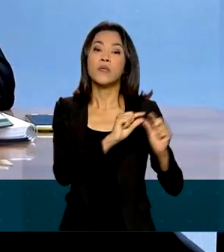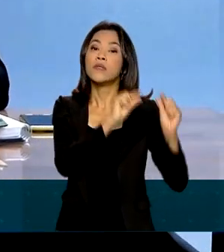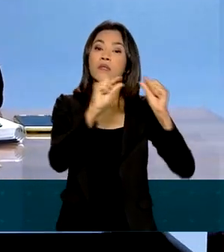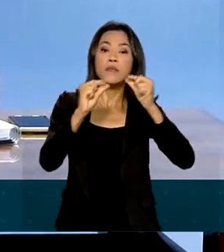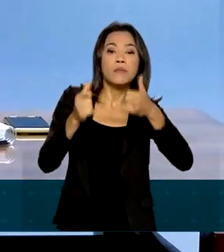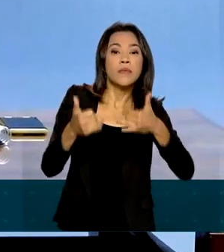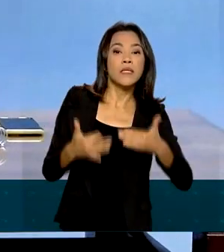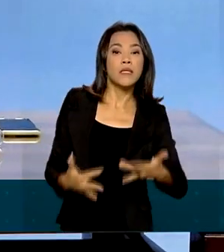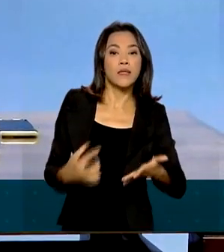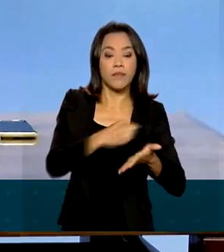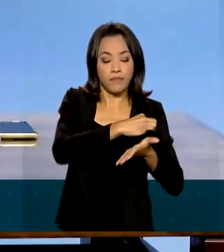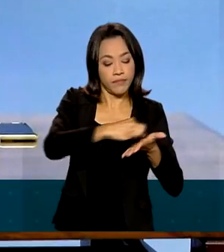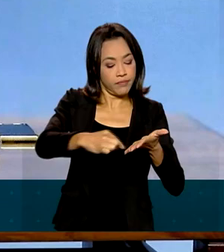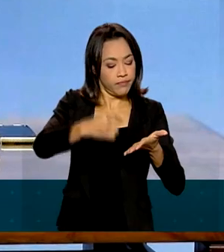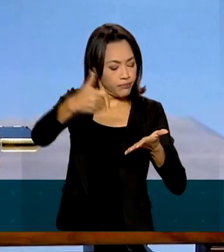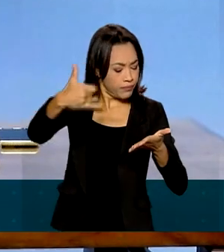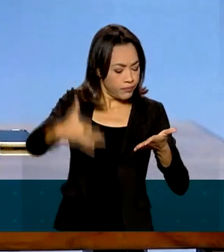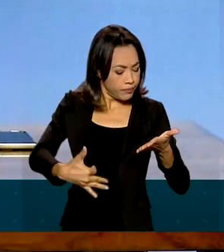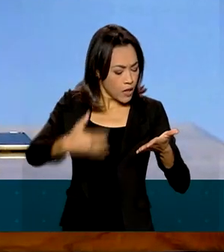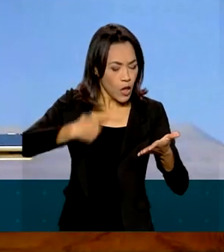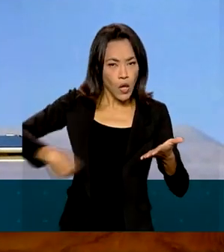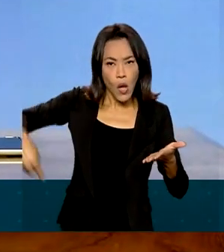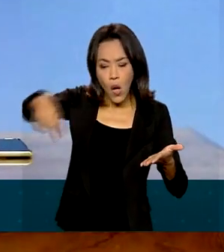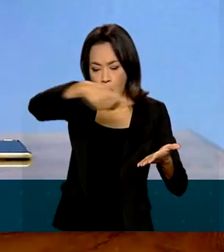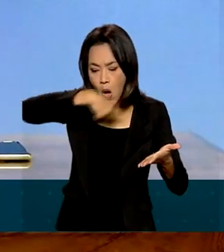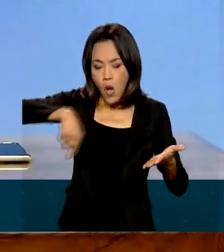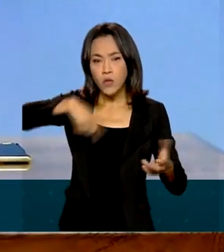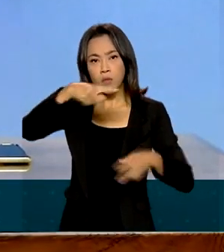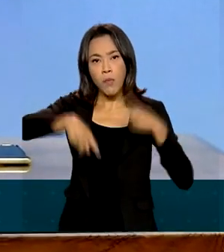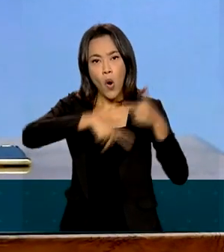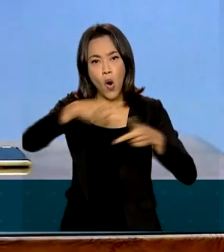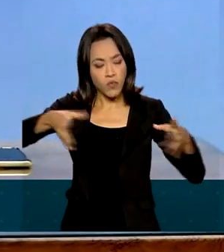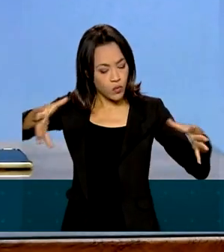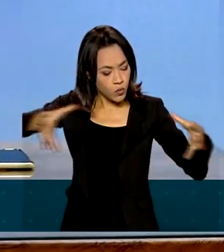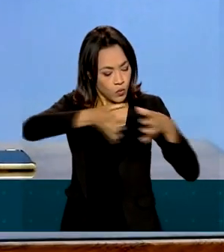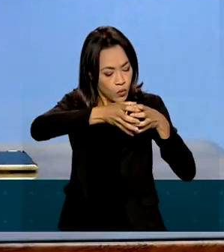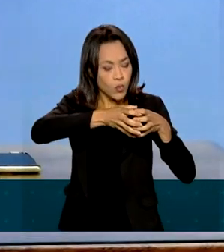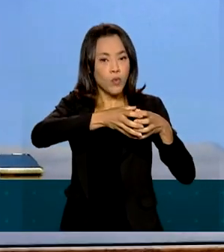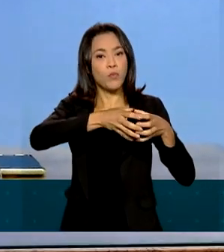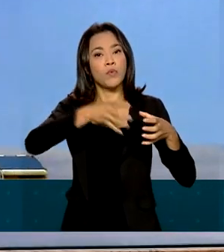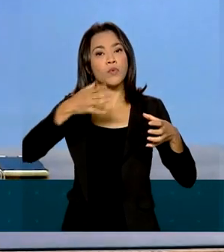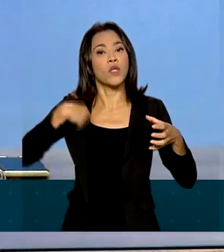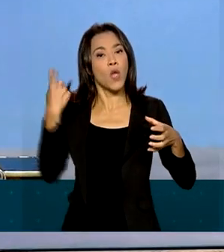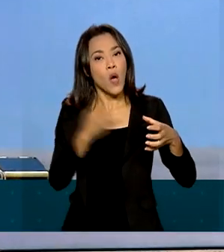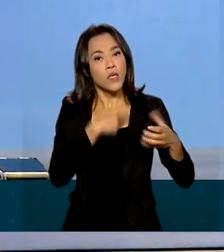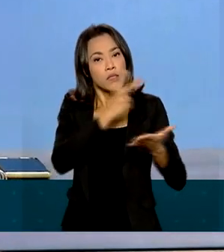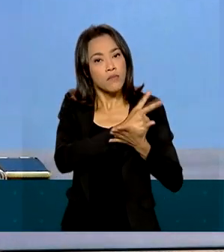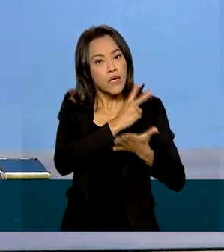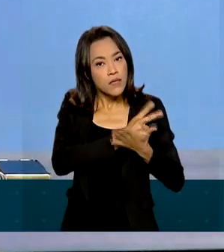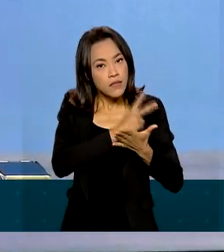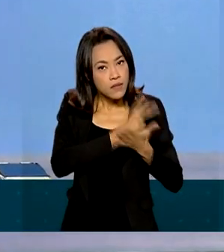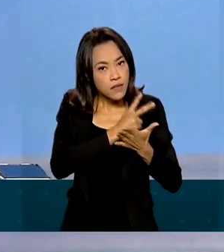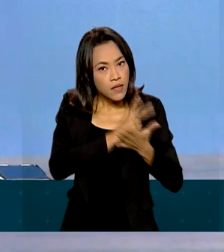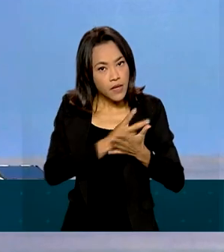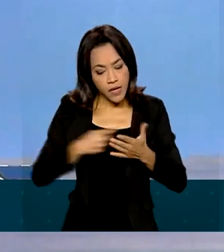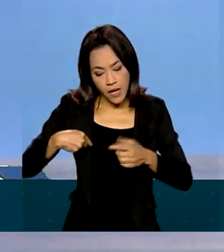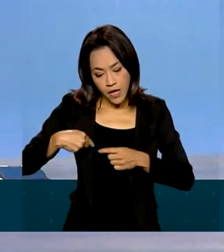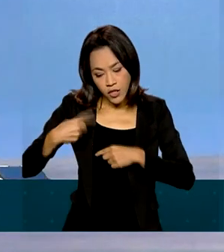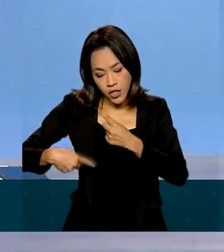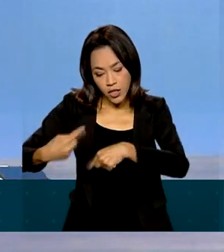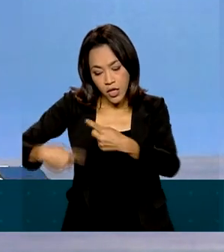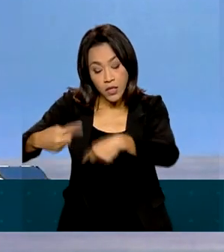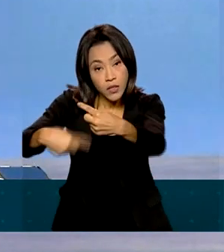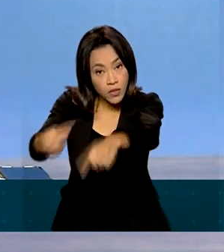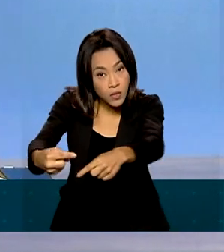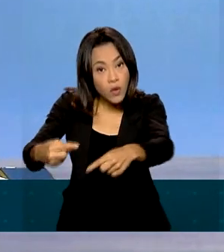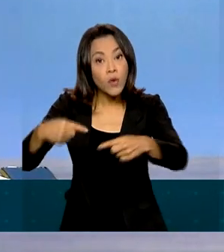diz Nós, os povos das Nações Unidas, resolvidos a preservar as gerações vindouras